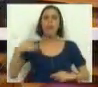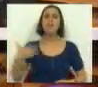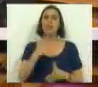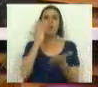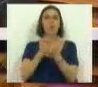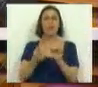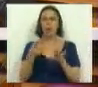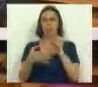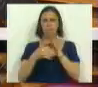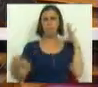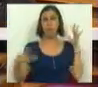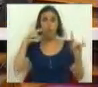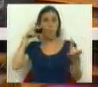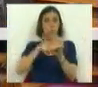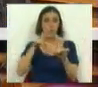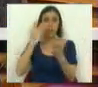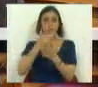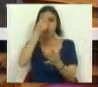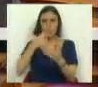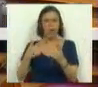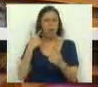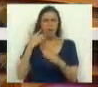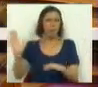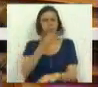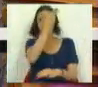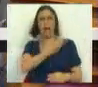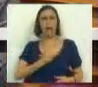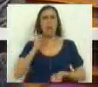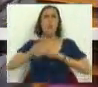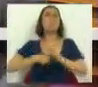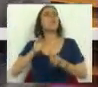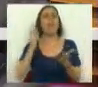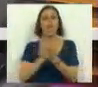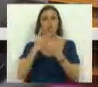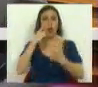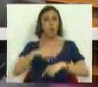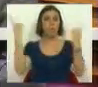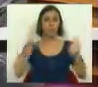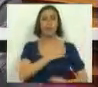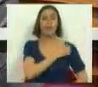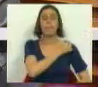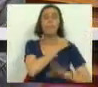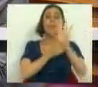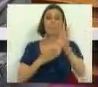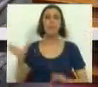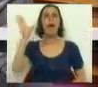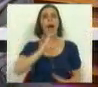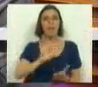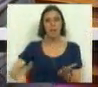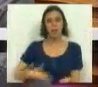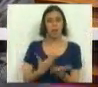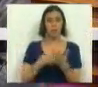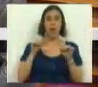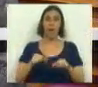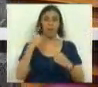escola que não se revê numa visão historicista ultrapassada do que deve ser a escola pública. Mas há mais nas propostas